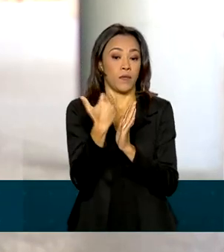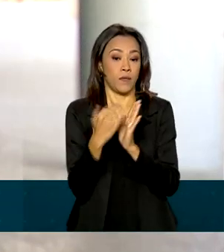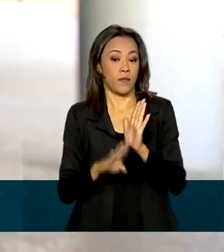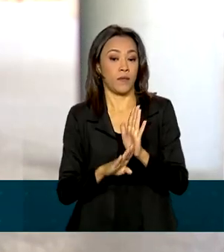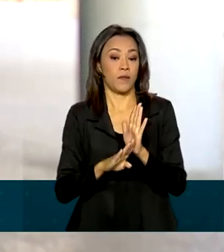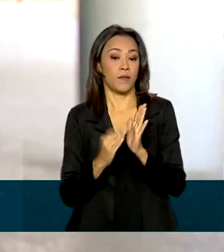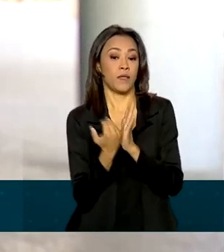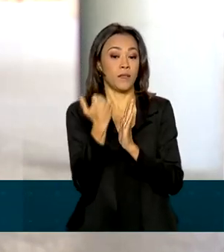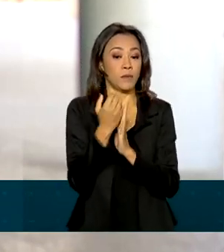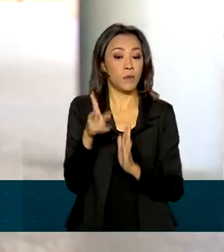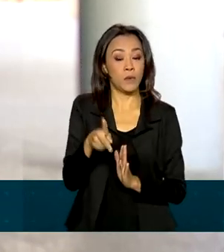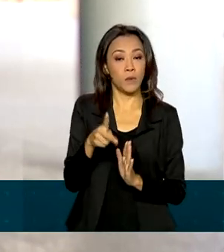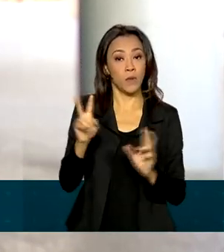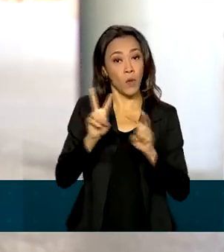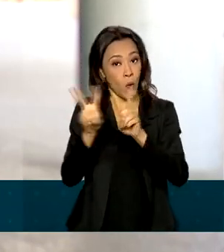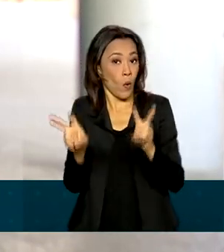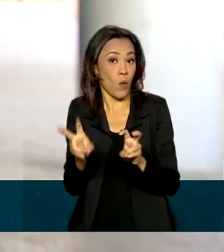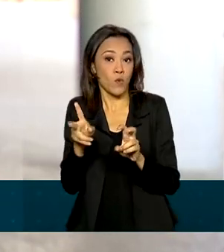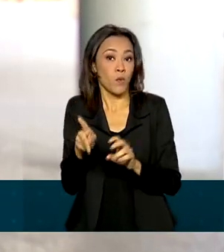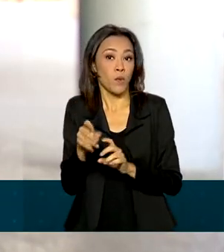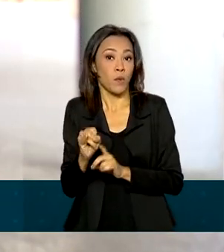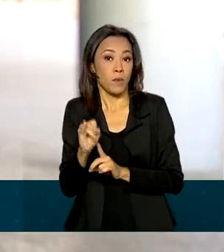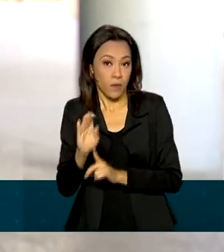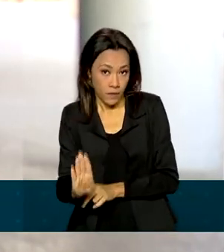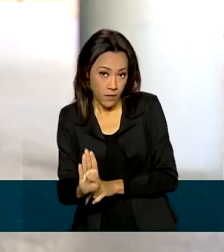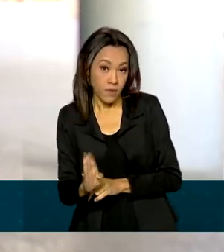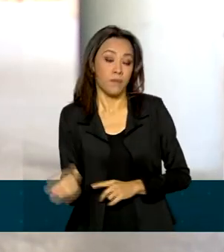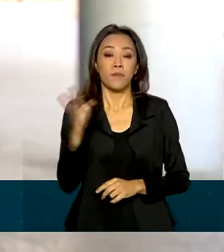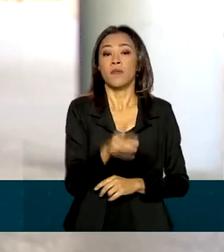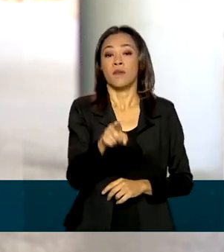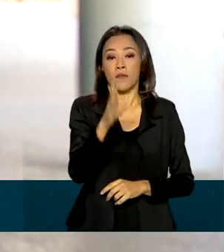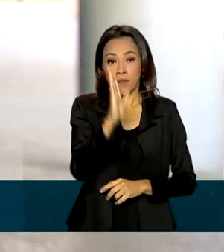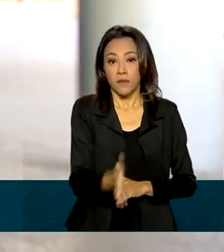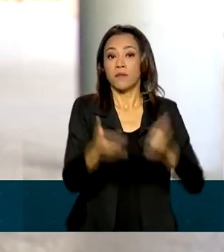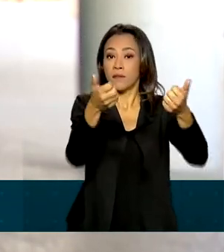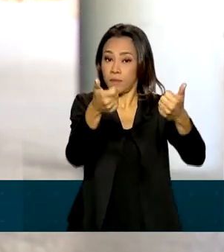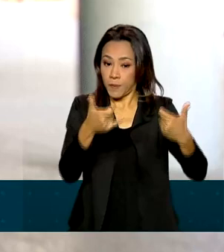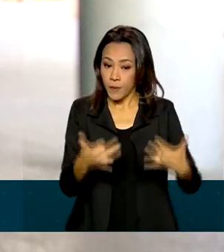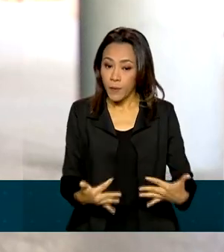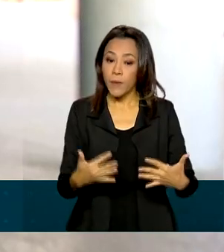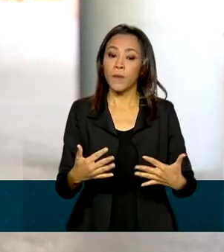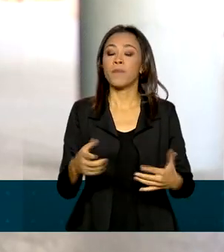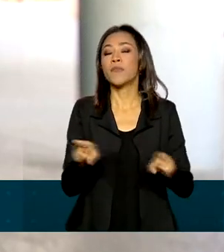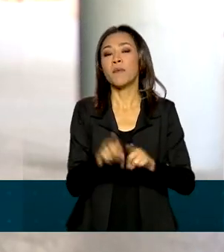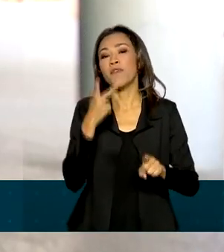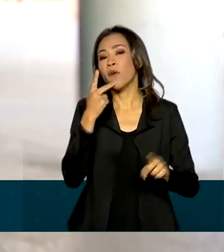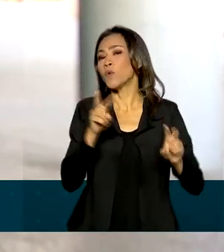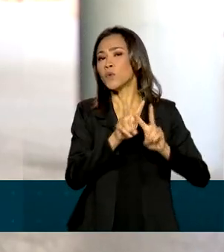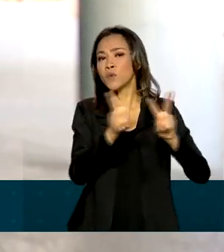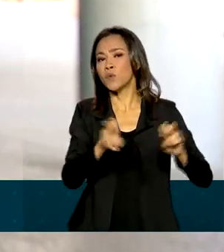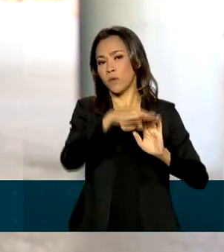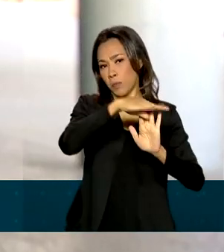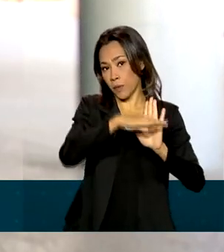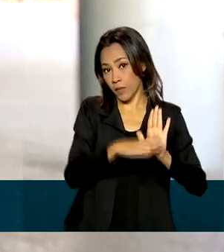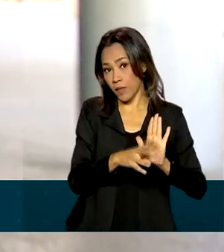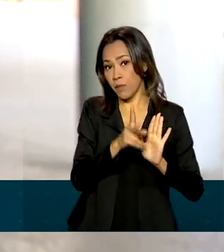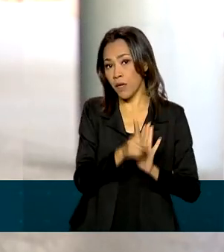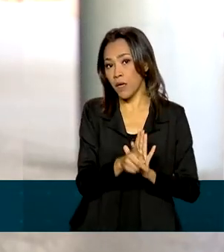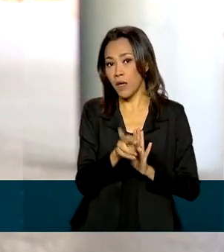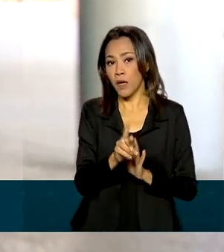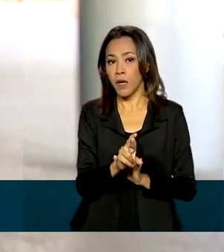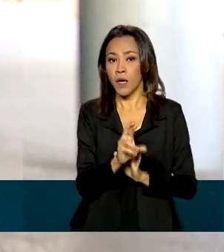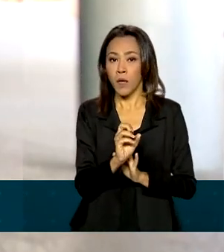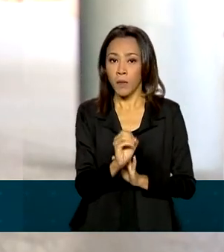PIB neste ano de 2021. Como você também destacou, ele também falou sobre o Pronamp, ele disse que esse programa de